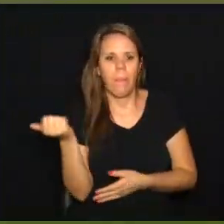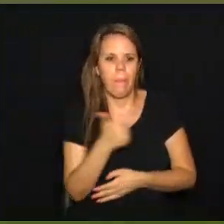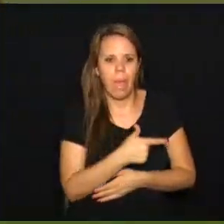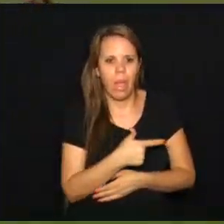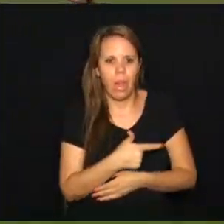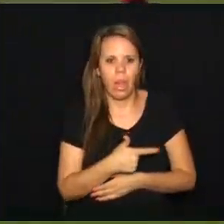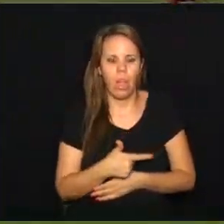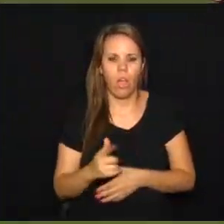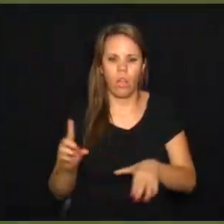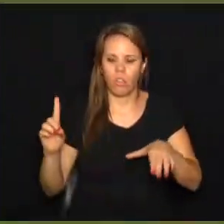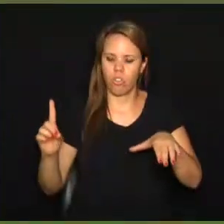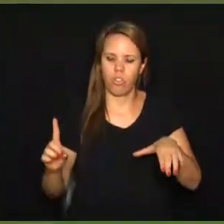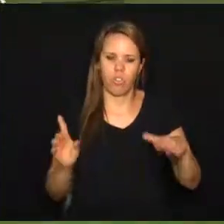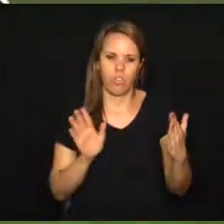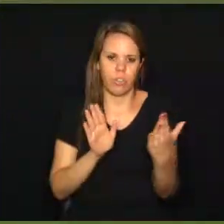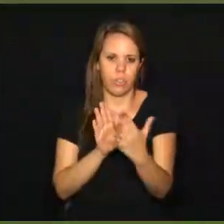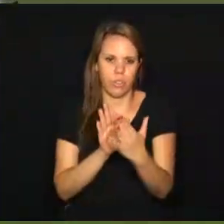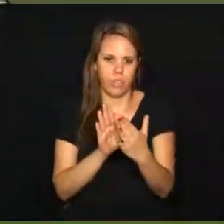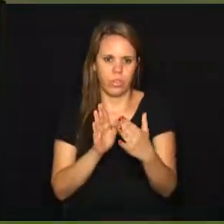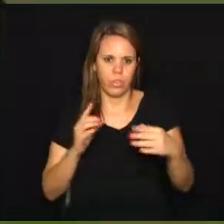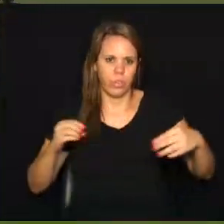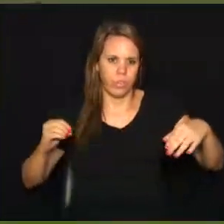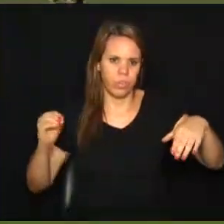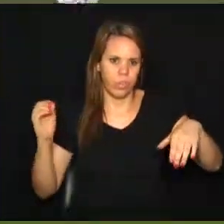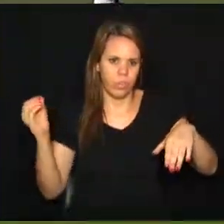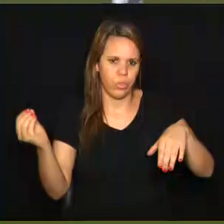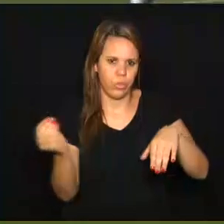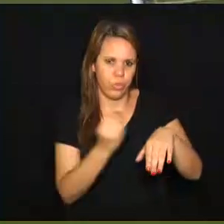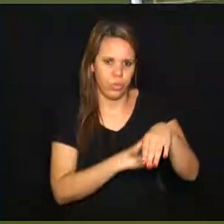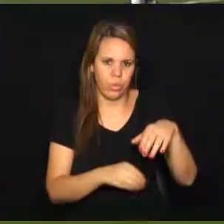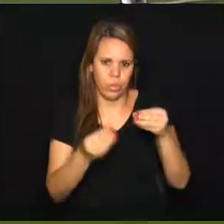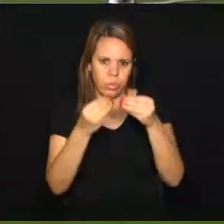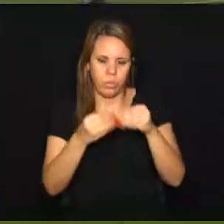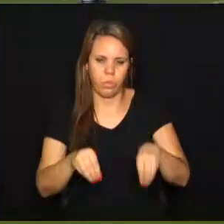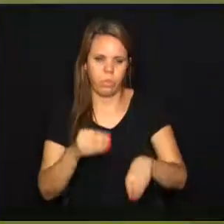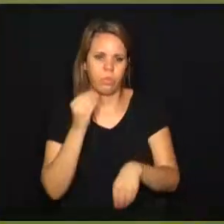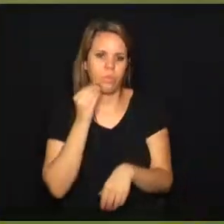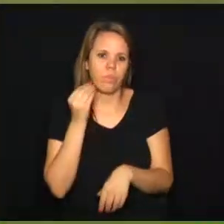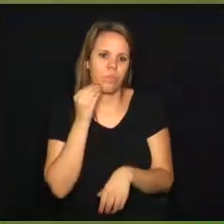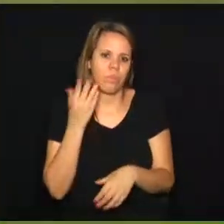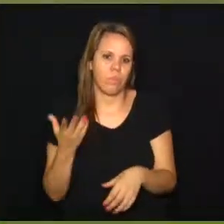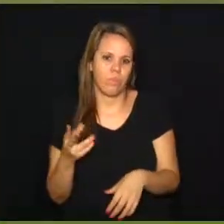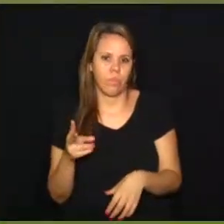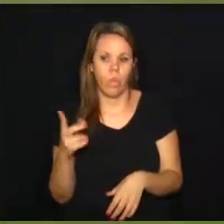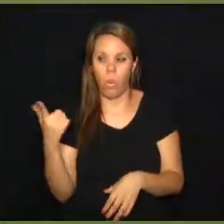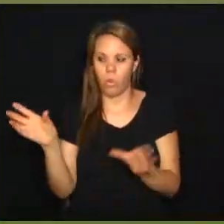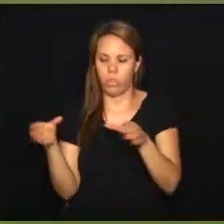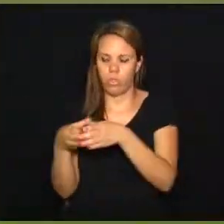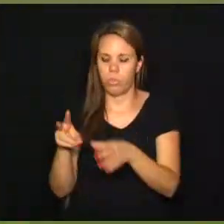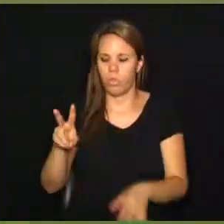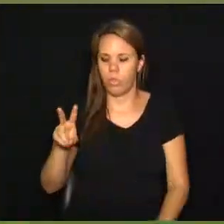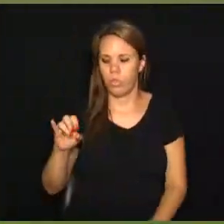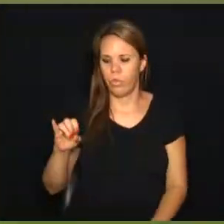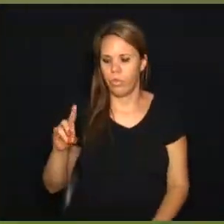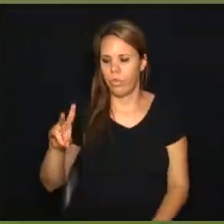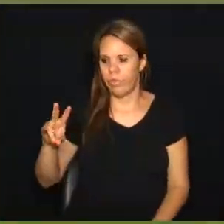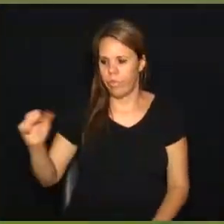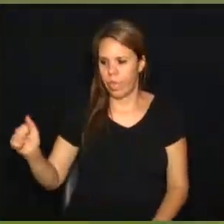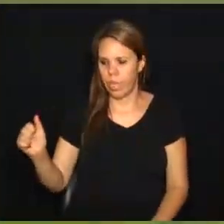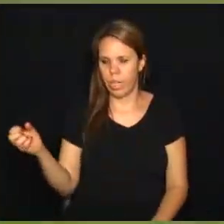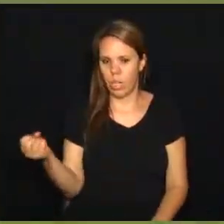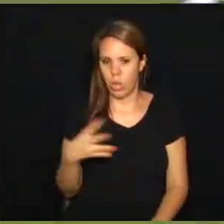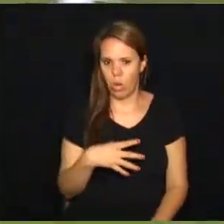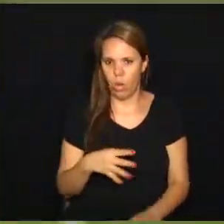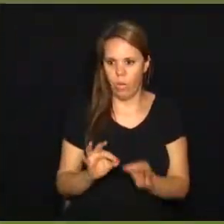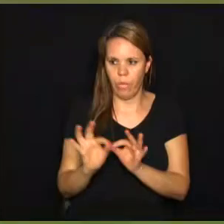Roger Caracara bateu cruzado e desperdiçou a oportunidade. O Vila Nova tentava de longa distância,